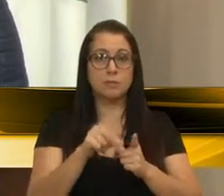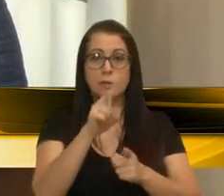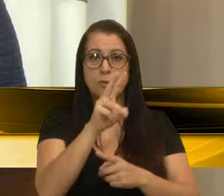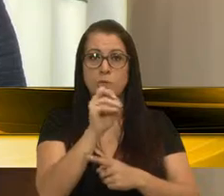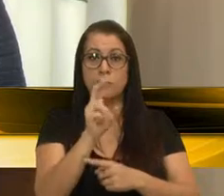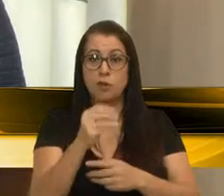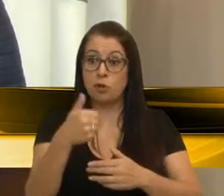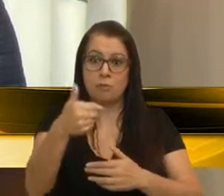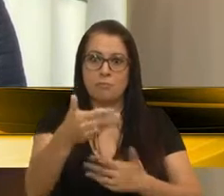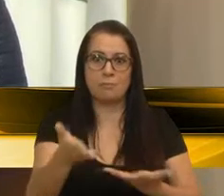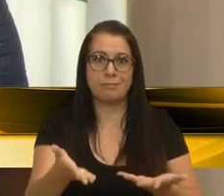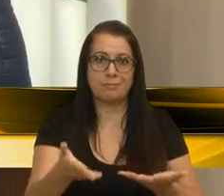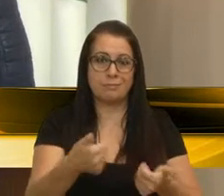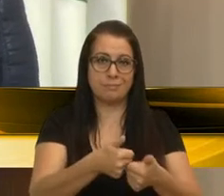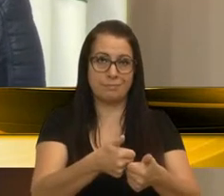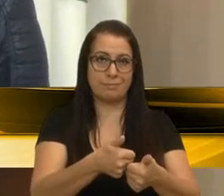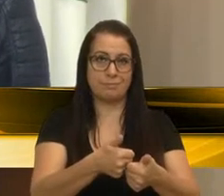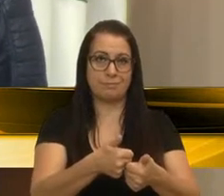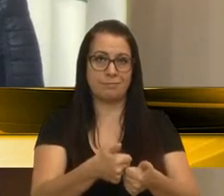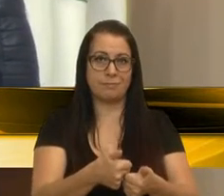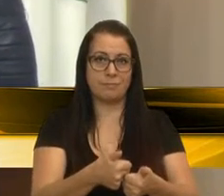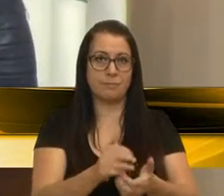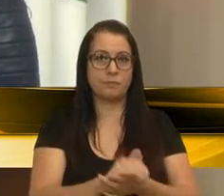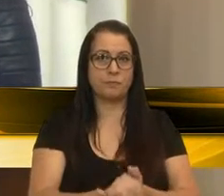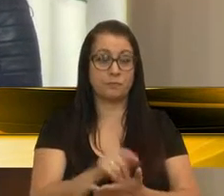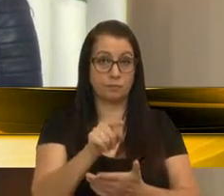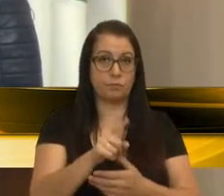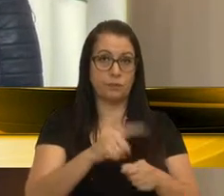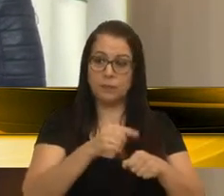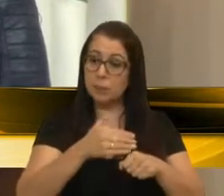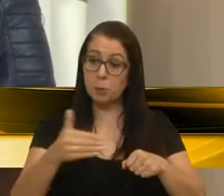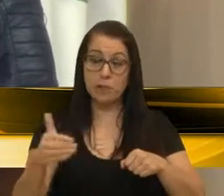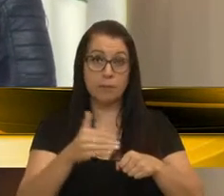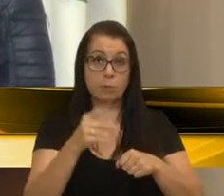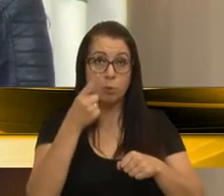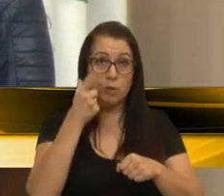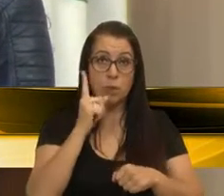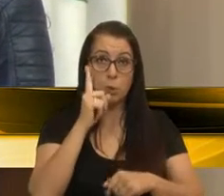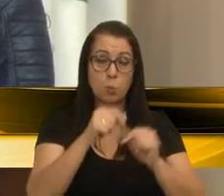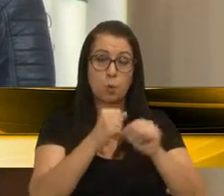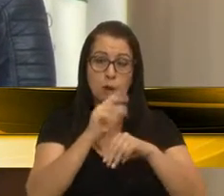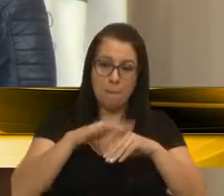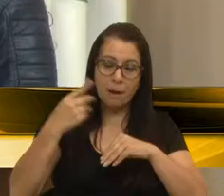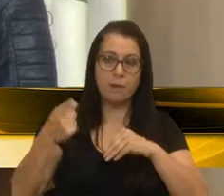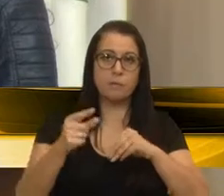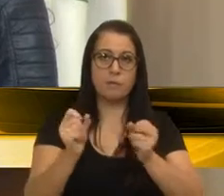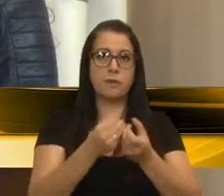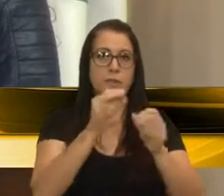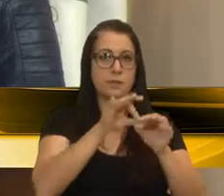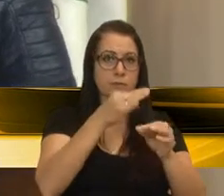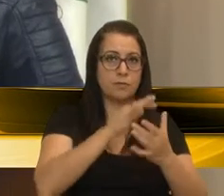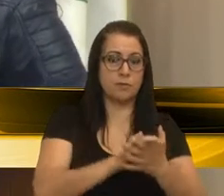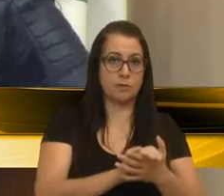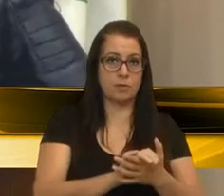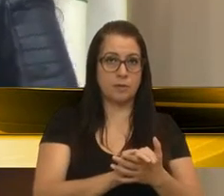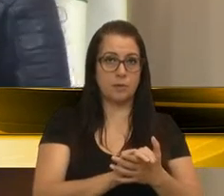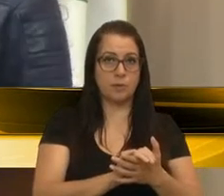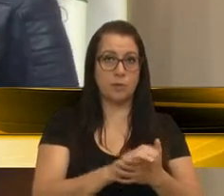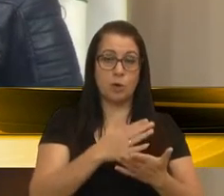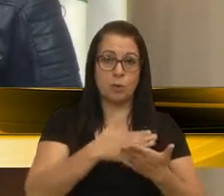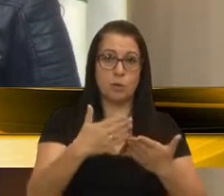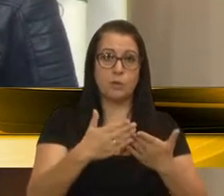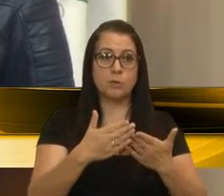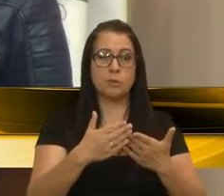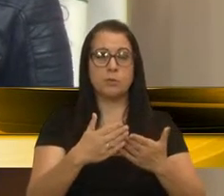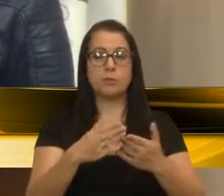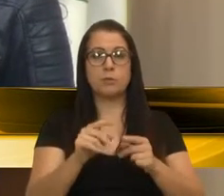está aí. E se nesse período que se ganhou um ano adicional para fazer uma Festa Nacional da Uva e o que gerou uma